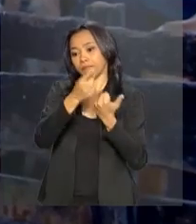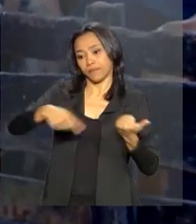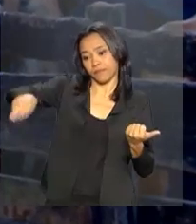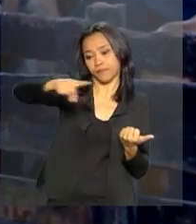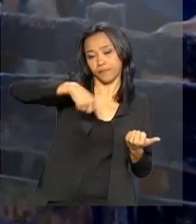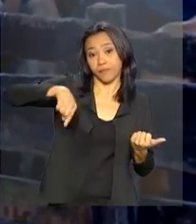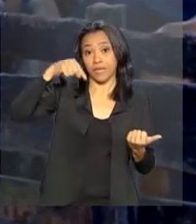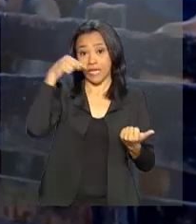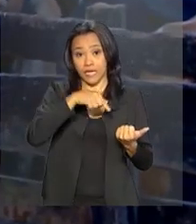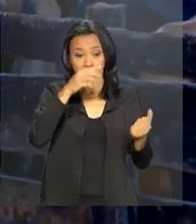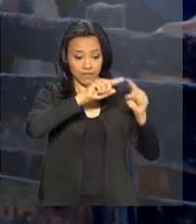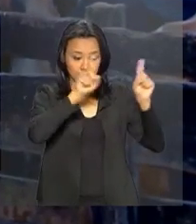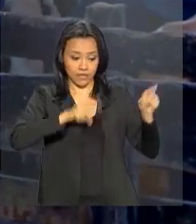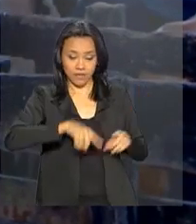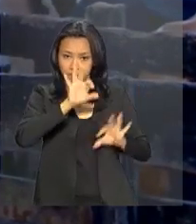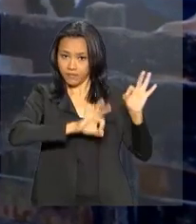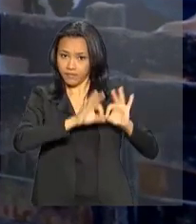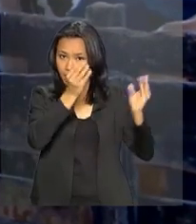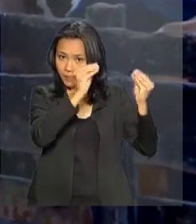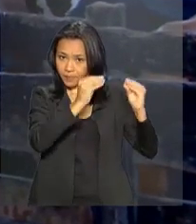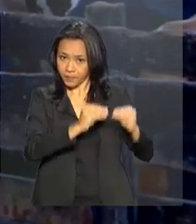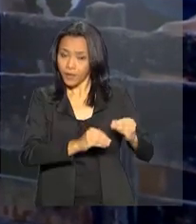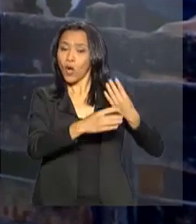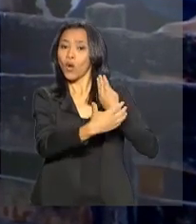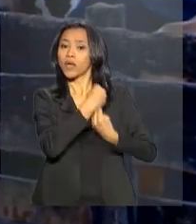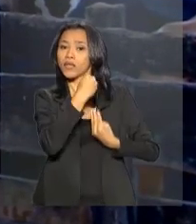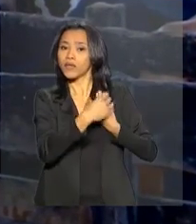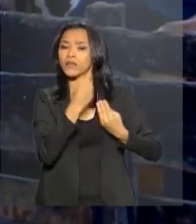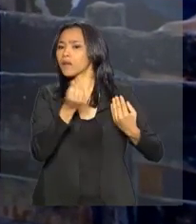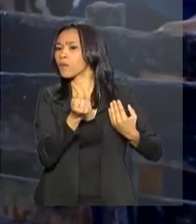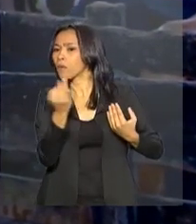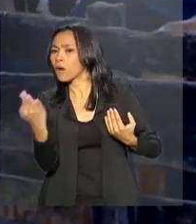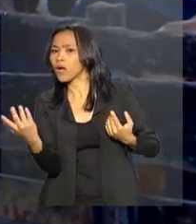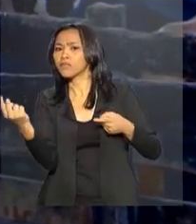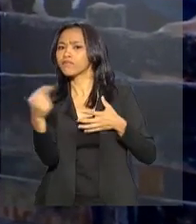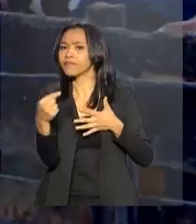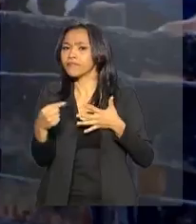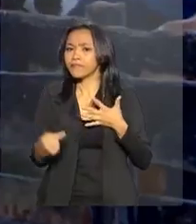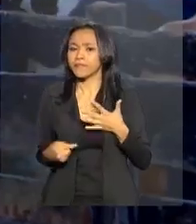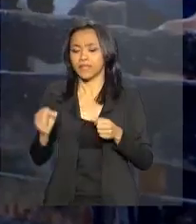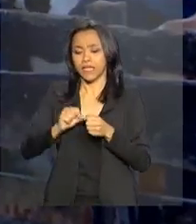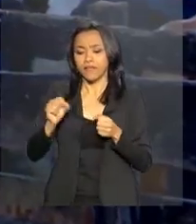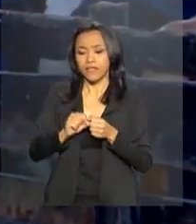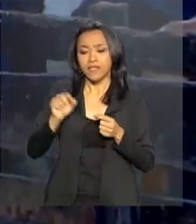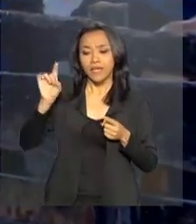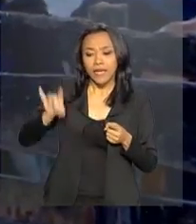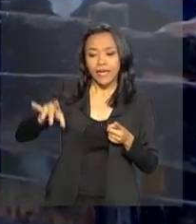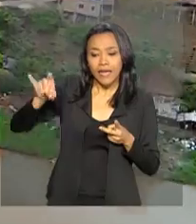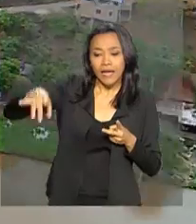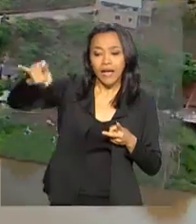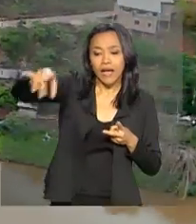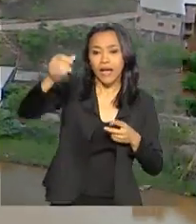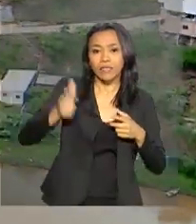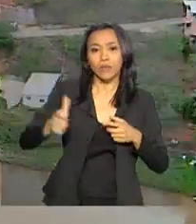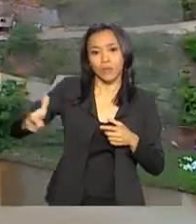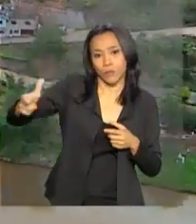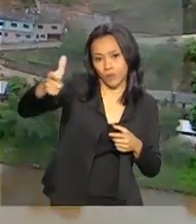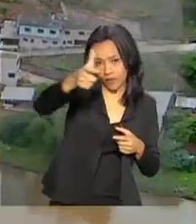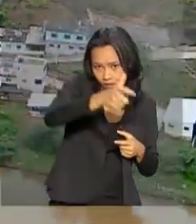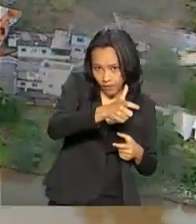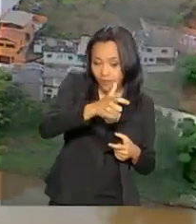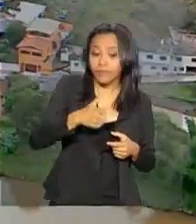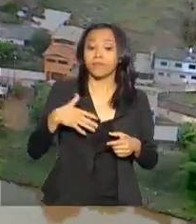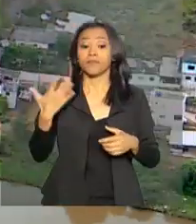Esse plano nos norteia quais são as atividades que a gente vai executar em cima de cada propriedade. Pelo menos